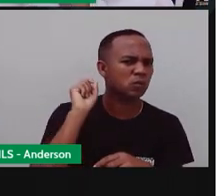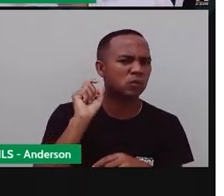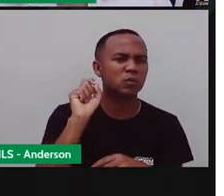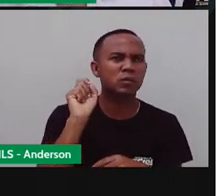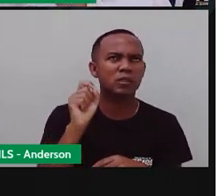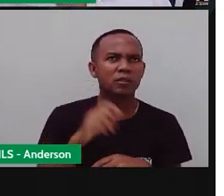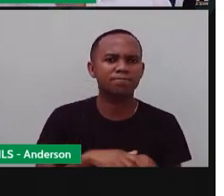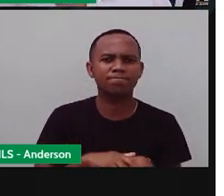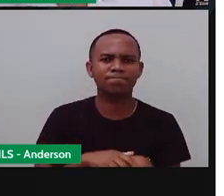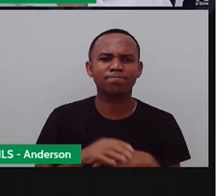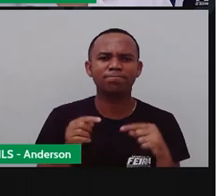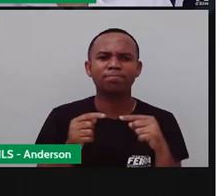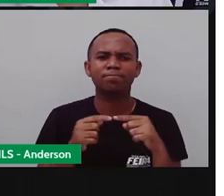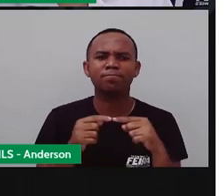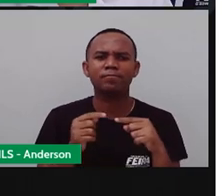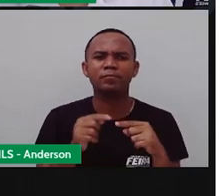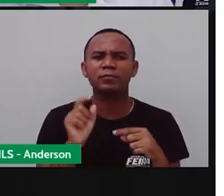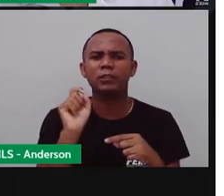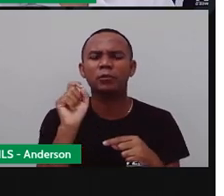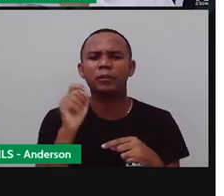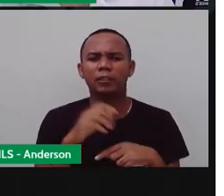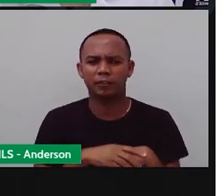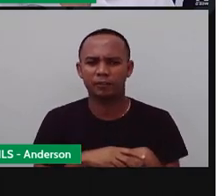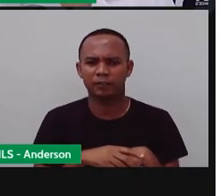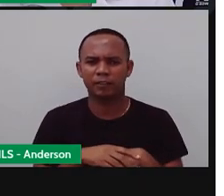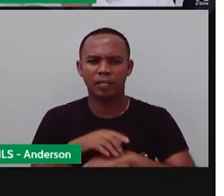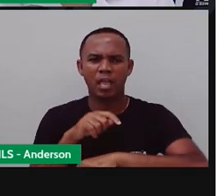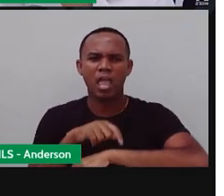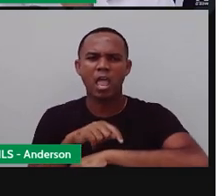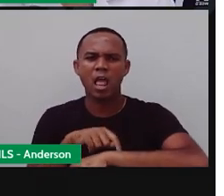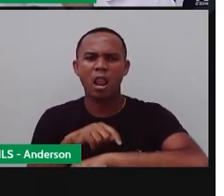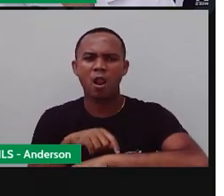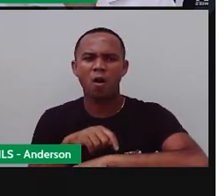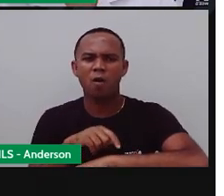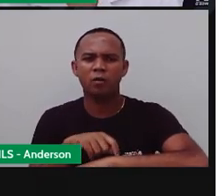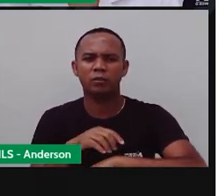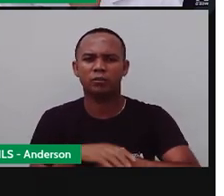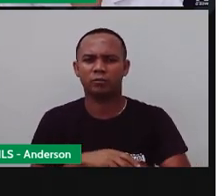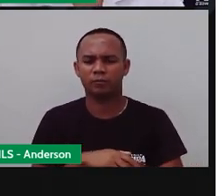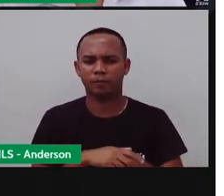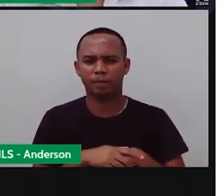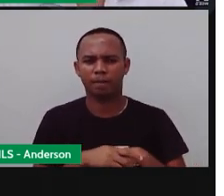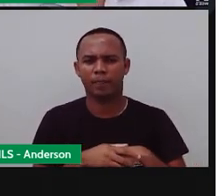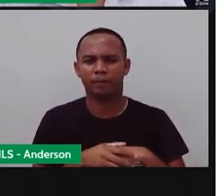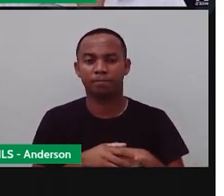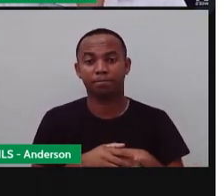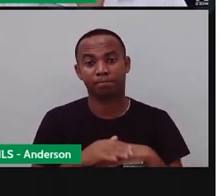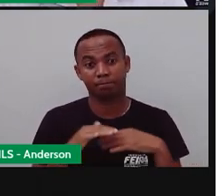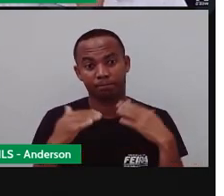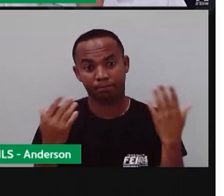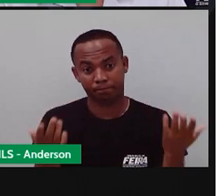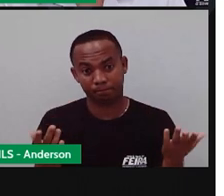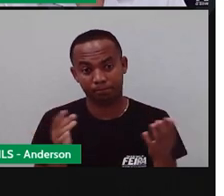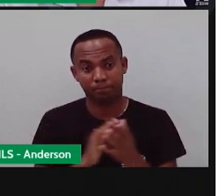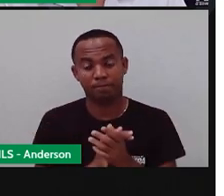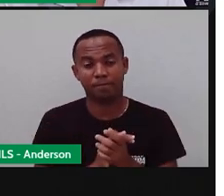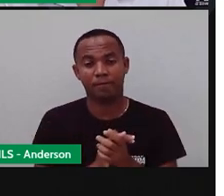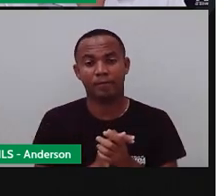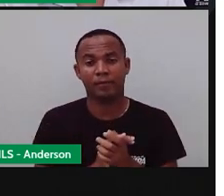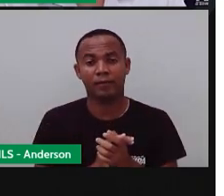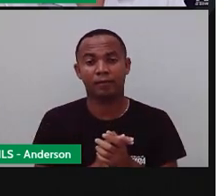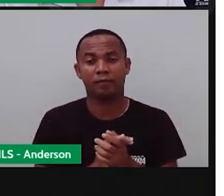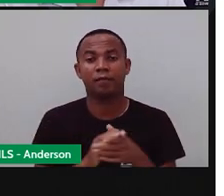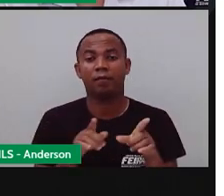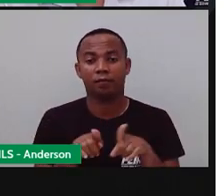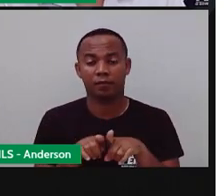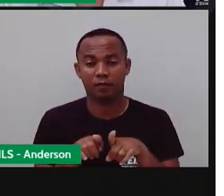E esse do tic-tac remete ao quê? A um relógio. Pois é, ele geralmente